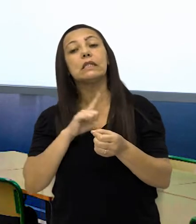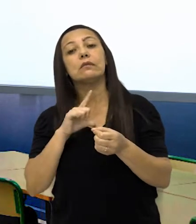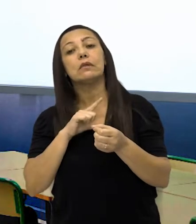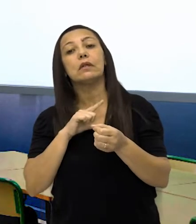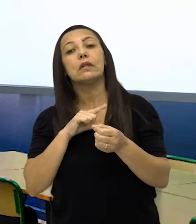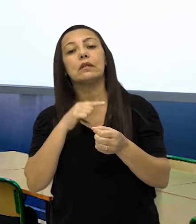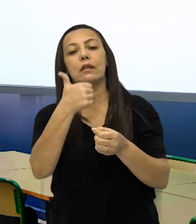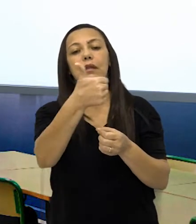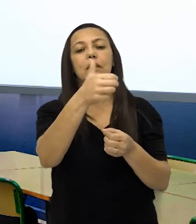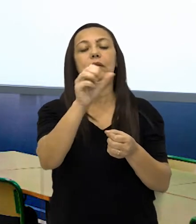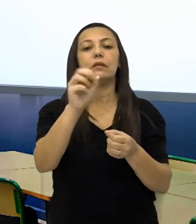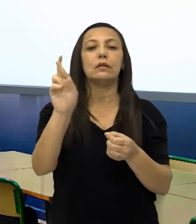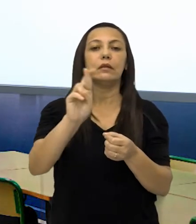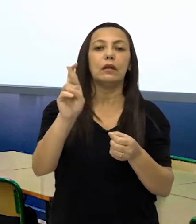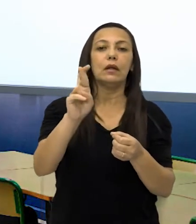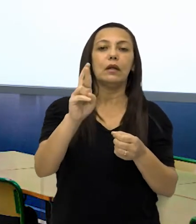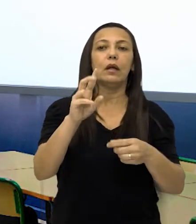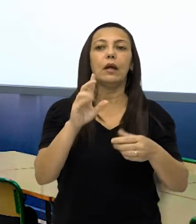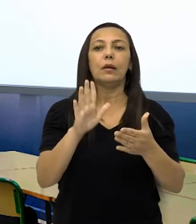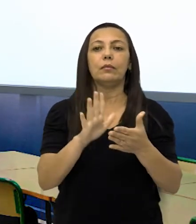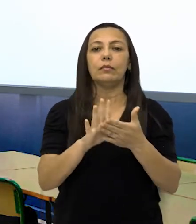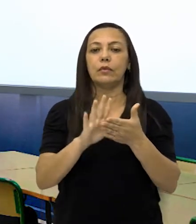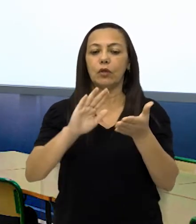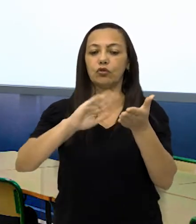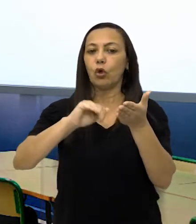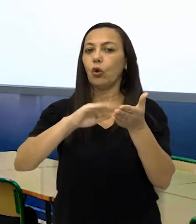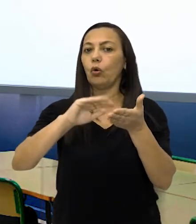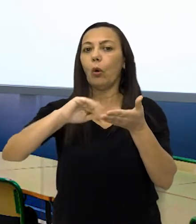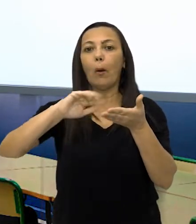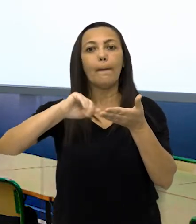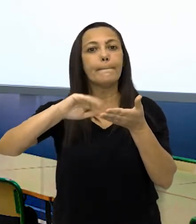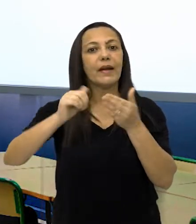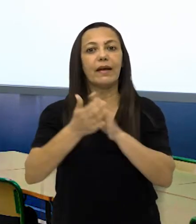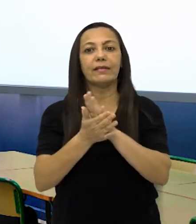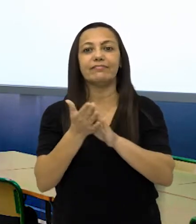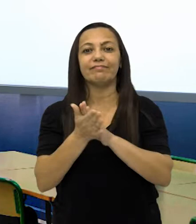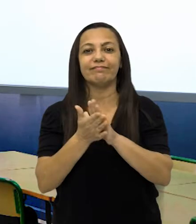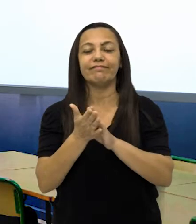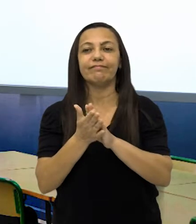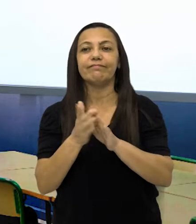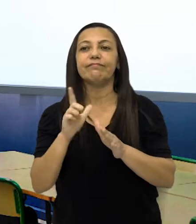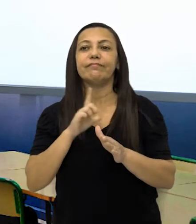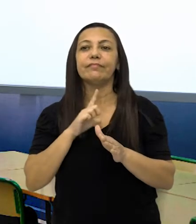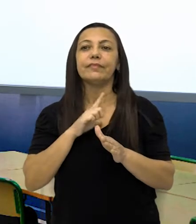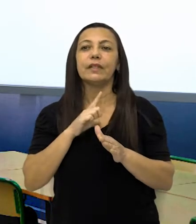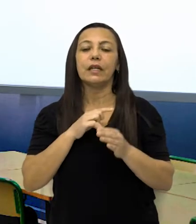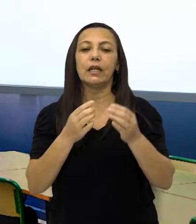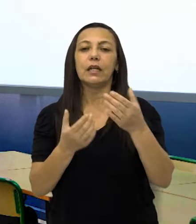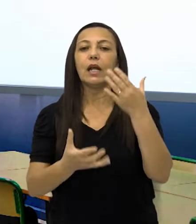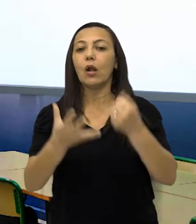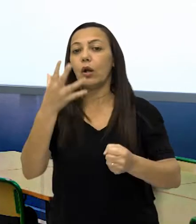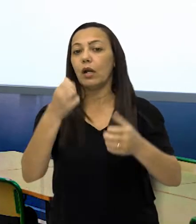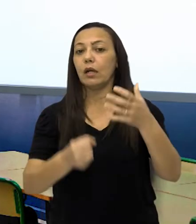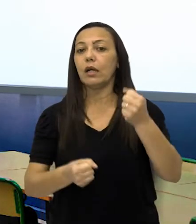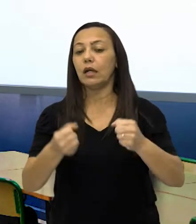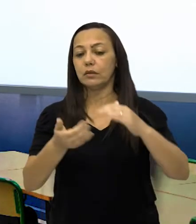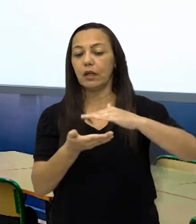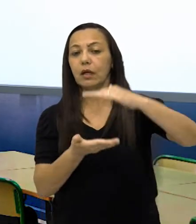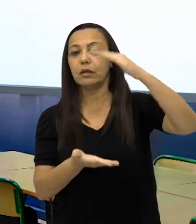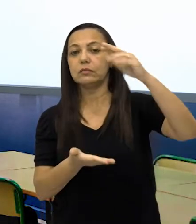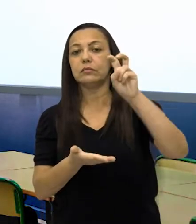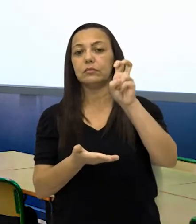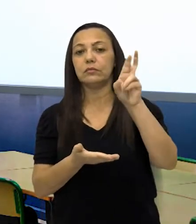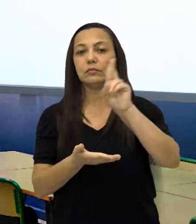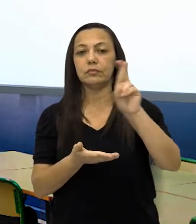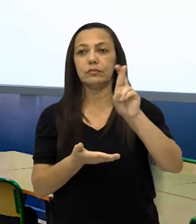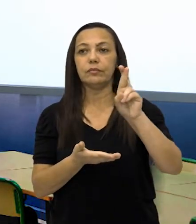cédula de R$,00, mas sem sobrar troco. Vamos lá. Temos aqui uma caixa de leite que custa R$